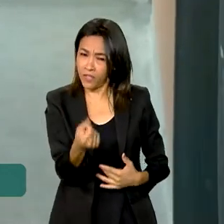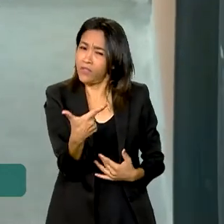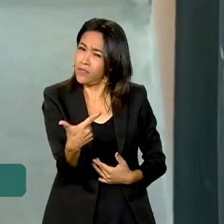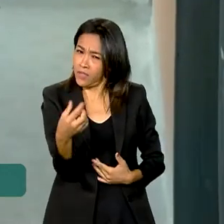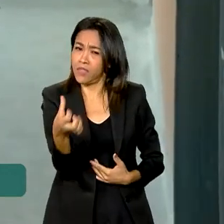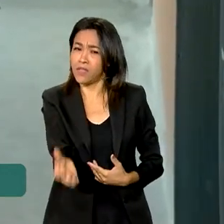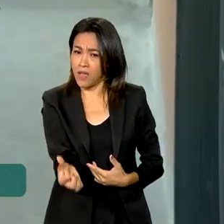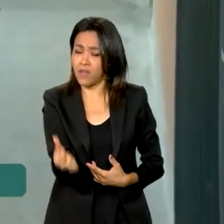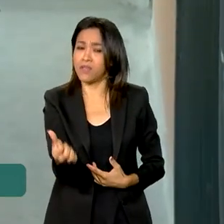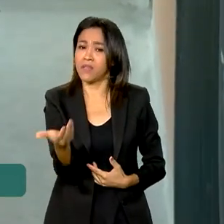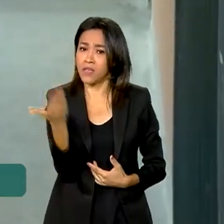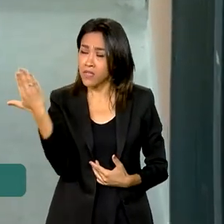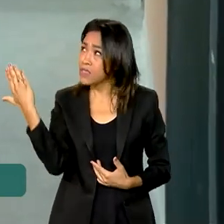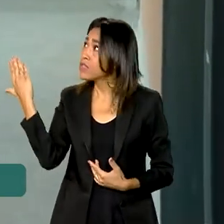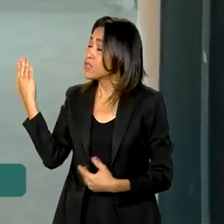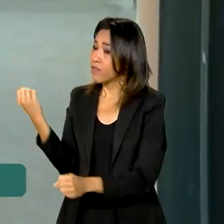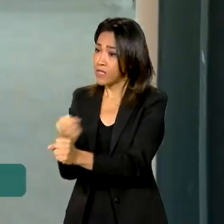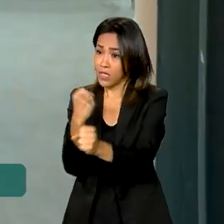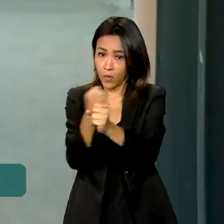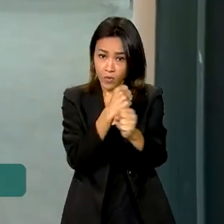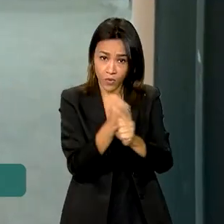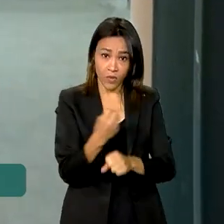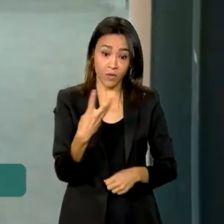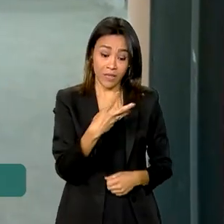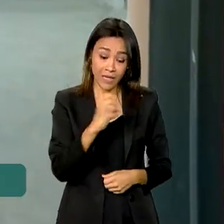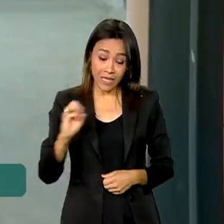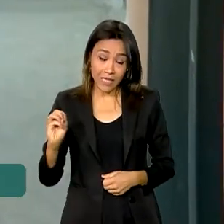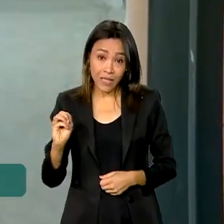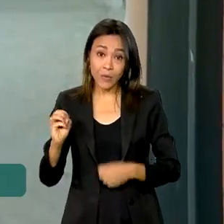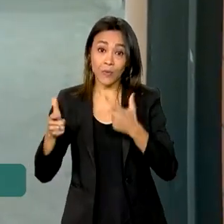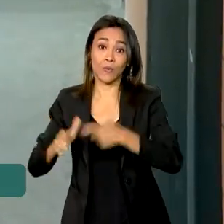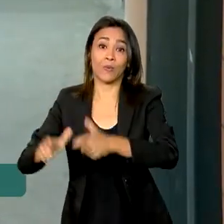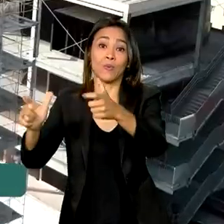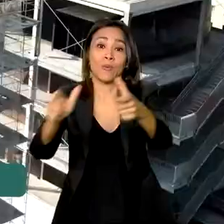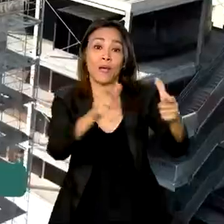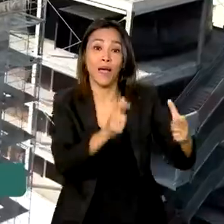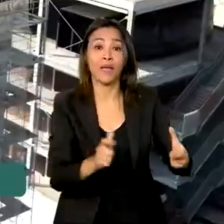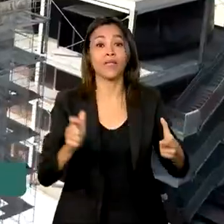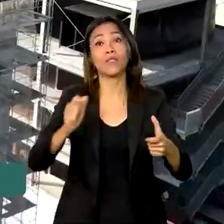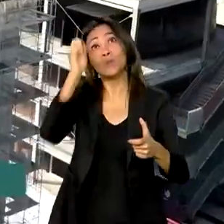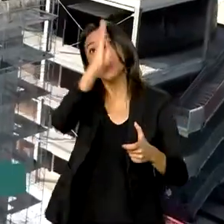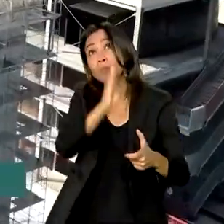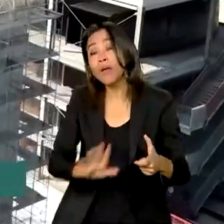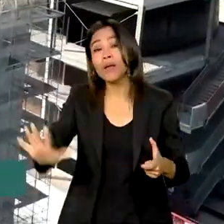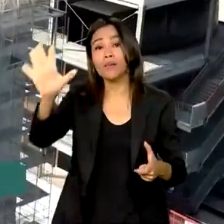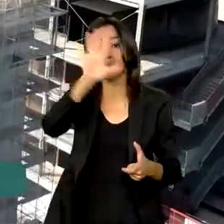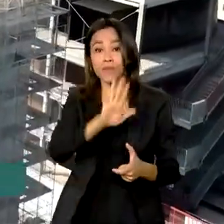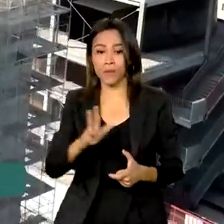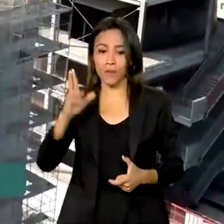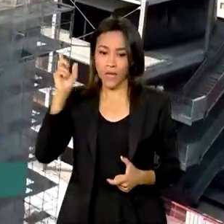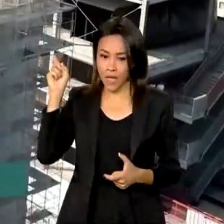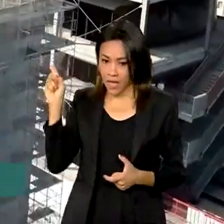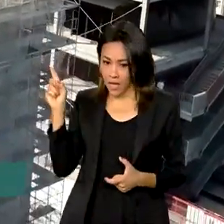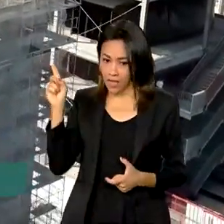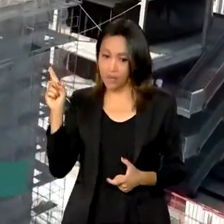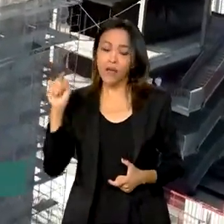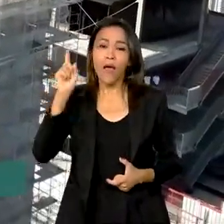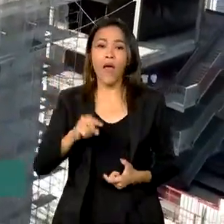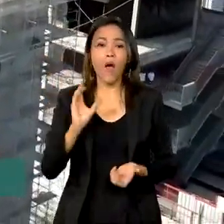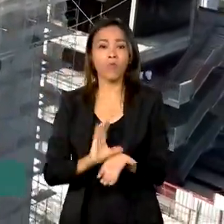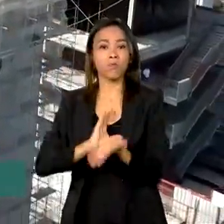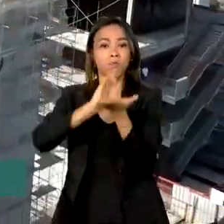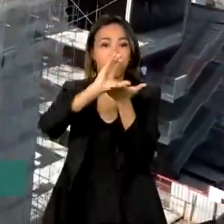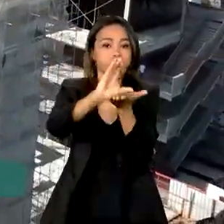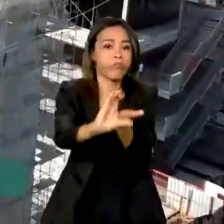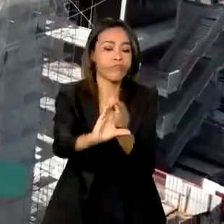devem ser construídos 300 espaços como este no país. Os Céus da Cultura são custeados com recursos